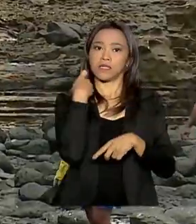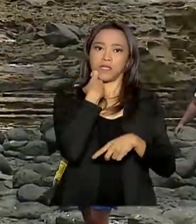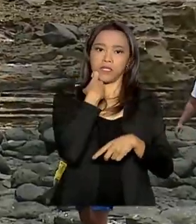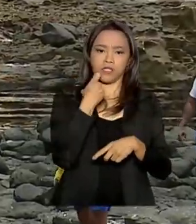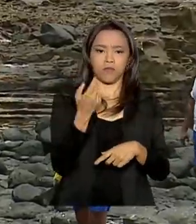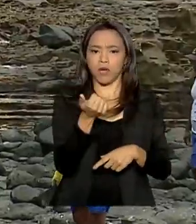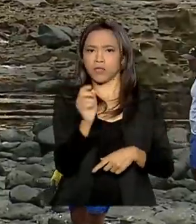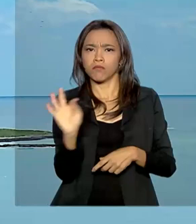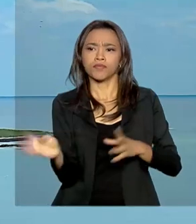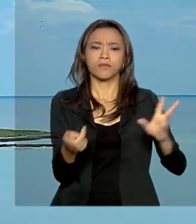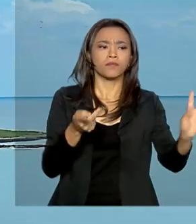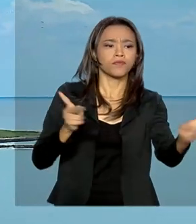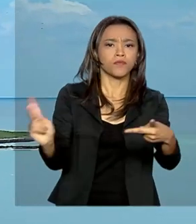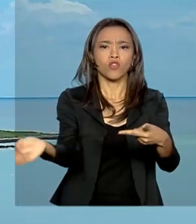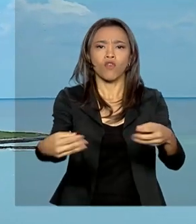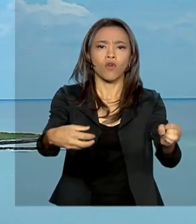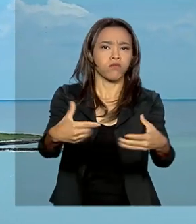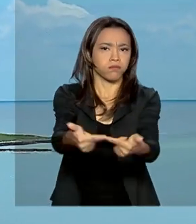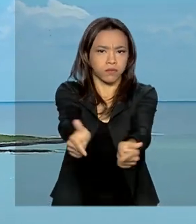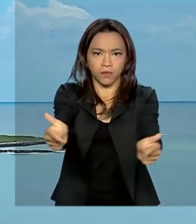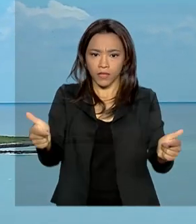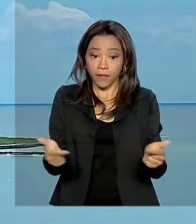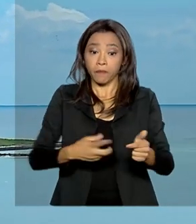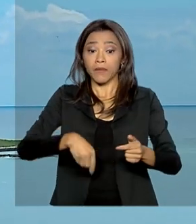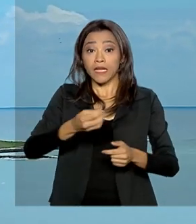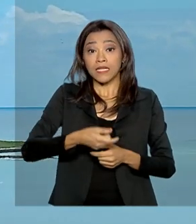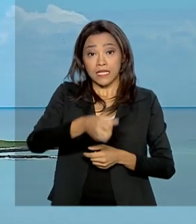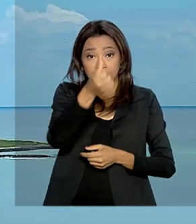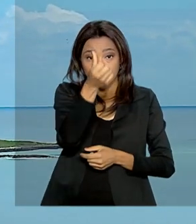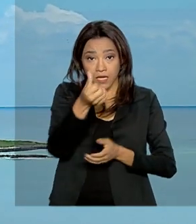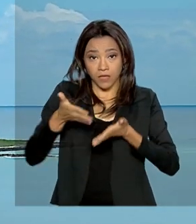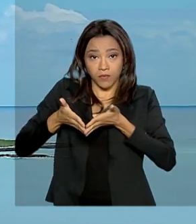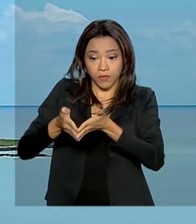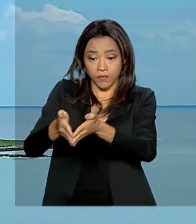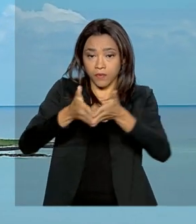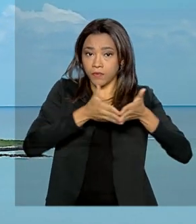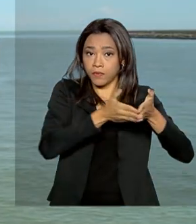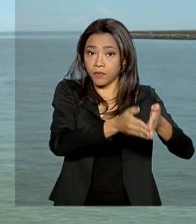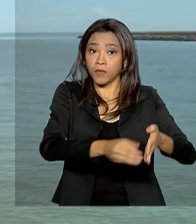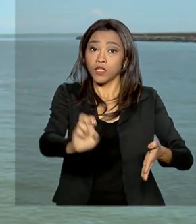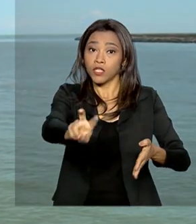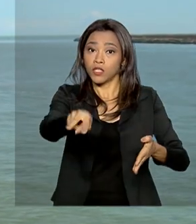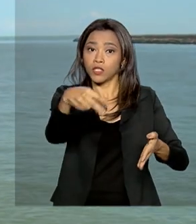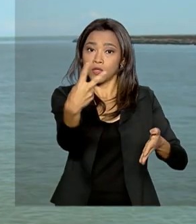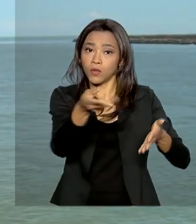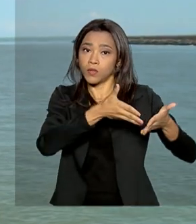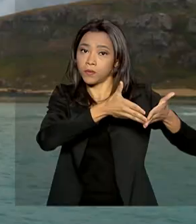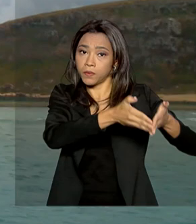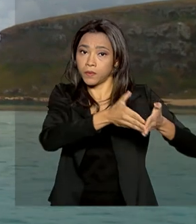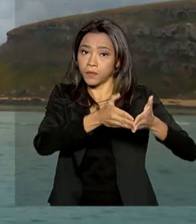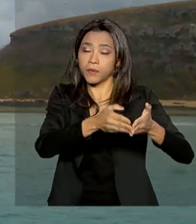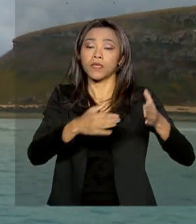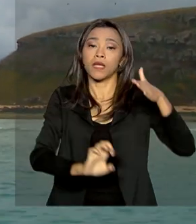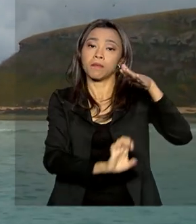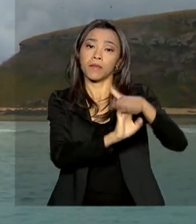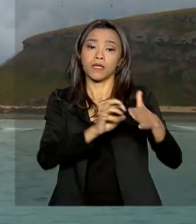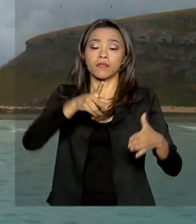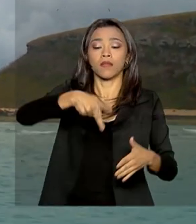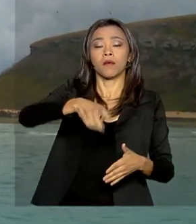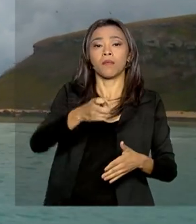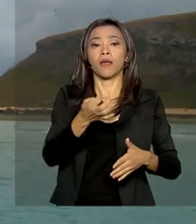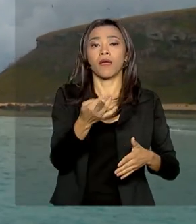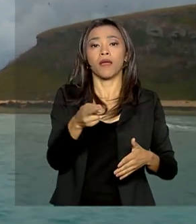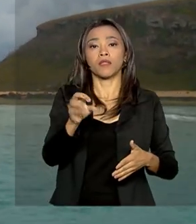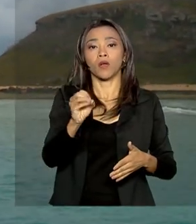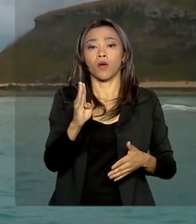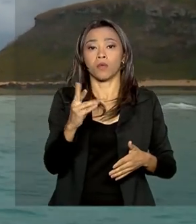novas ocorrências. Seis embarcações da Marinha e dois navios da Petrobras atuam no monitoramento e na contenção da